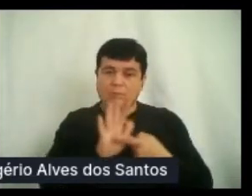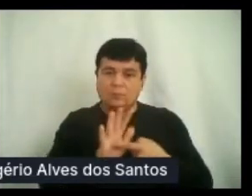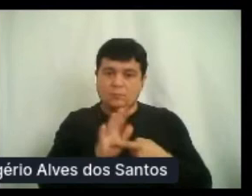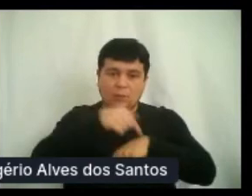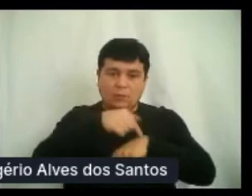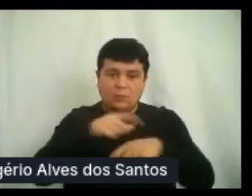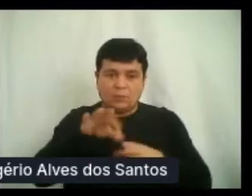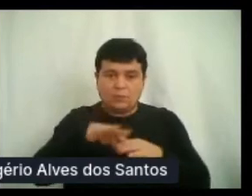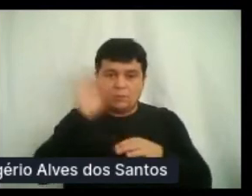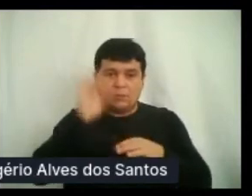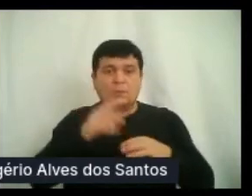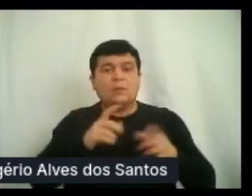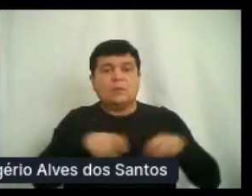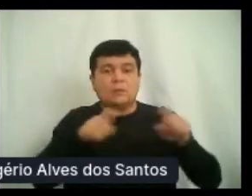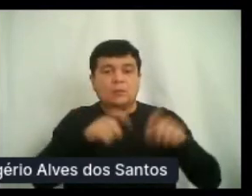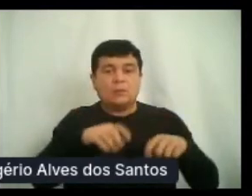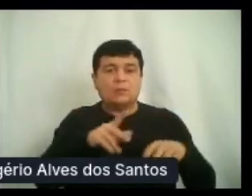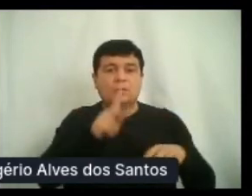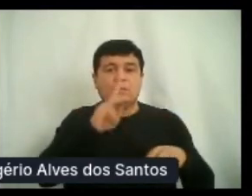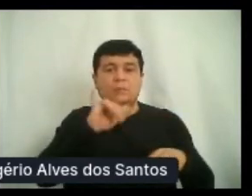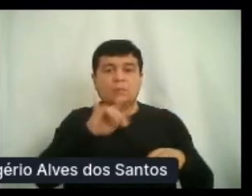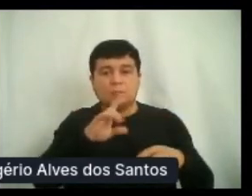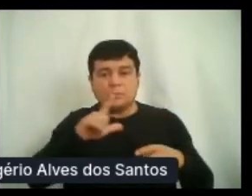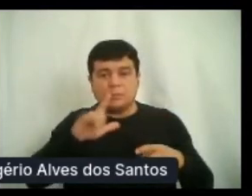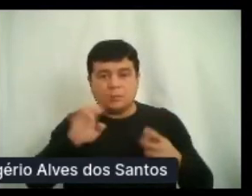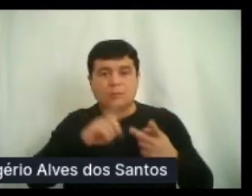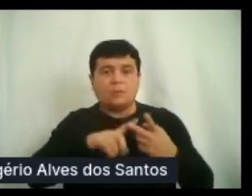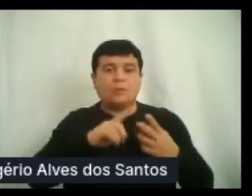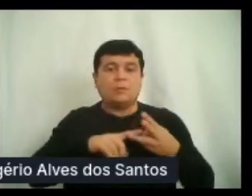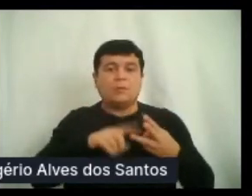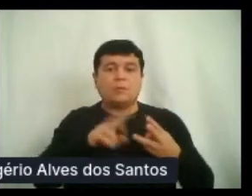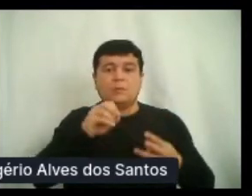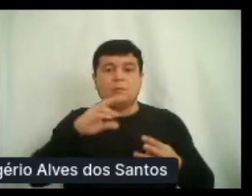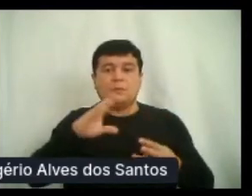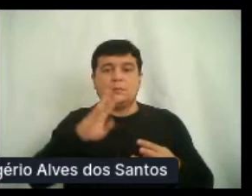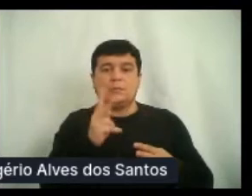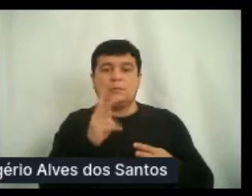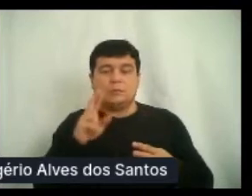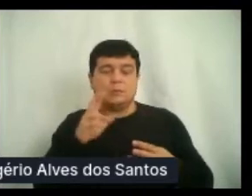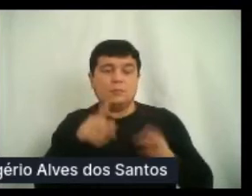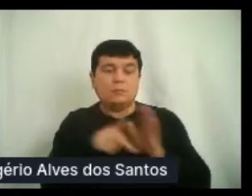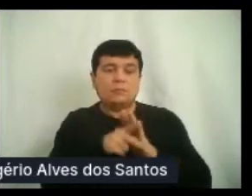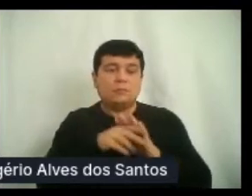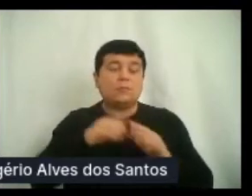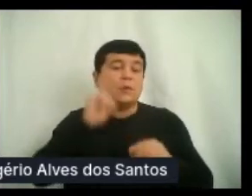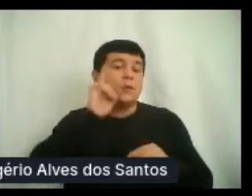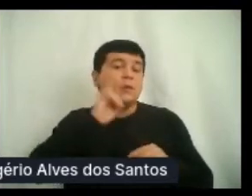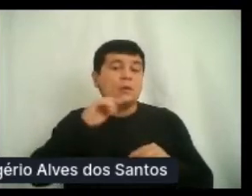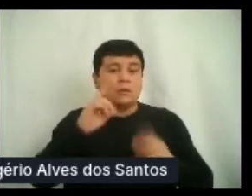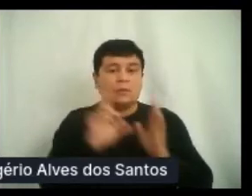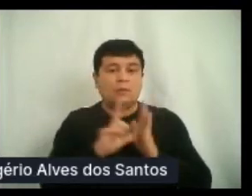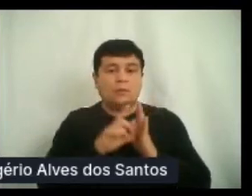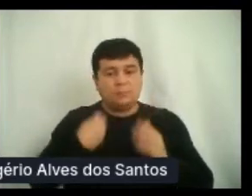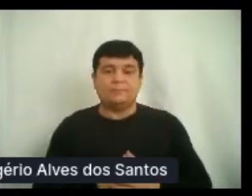Kindles, vouchers das americanas e muito mais. Não deixem de participar, hein? E boa sorte!